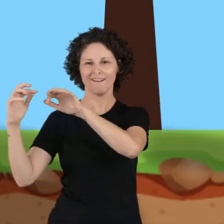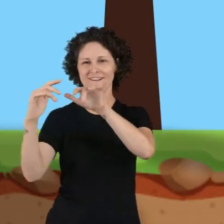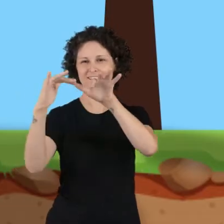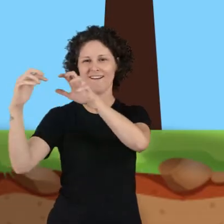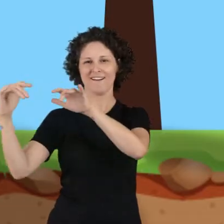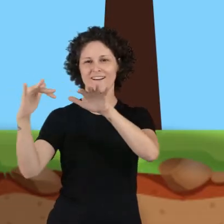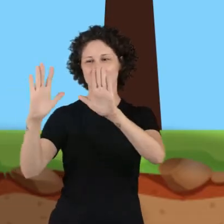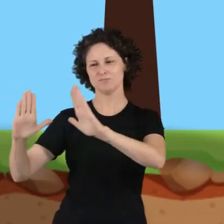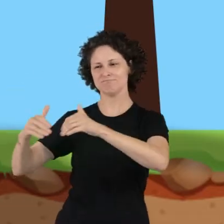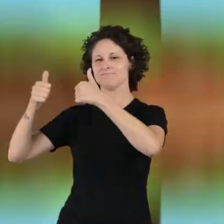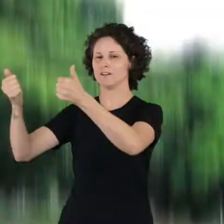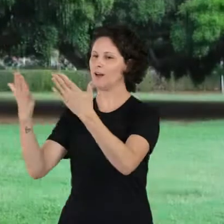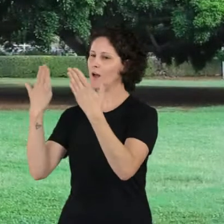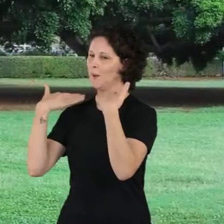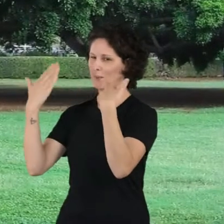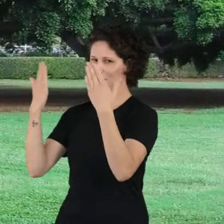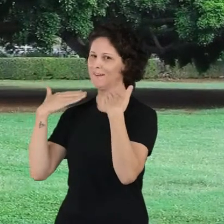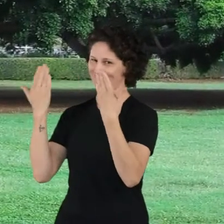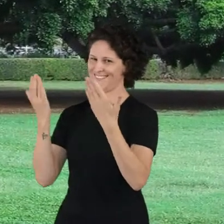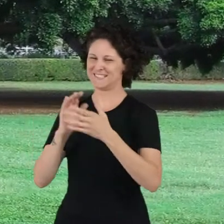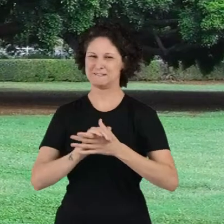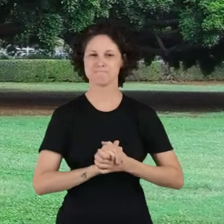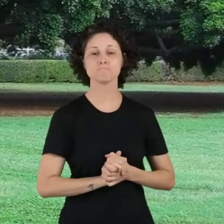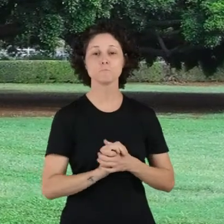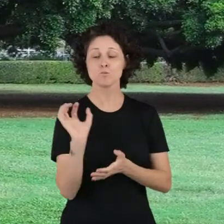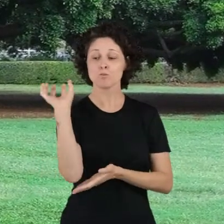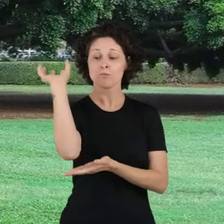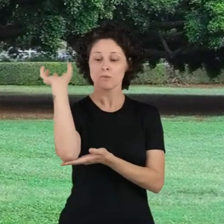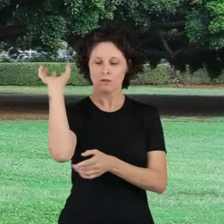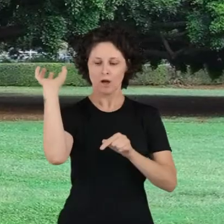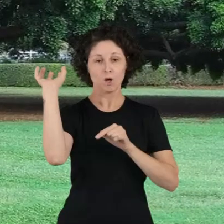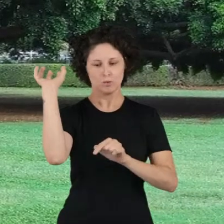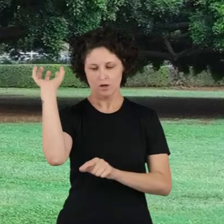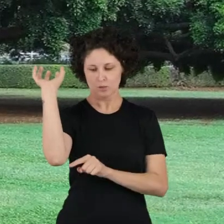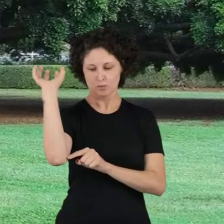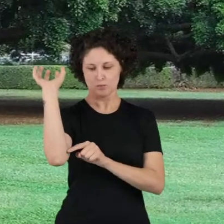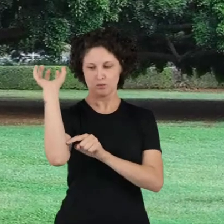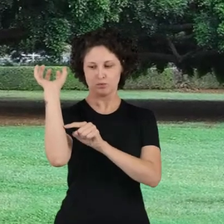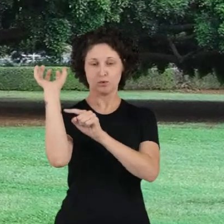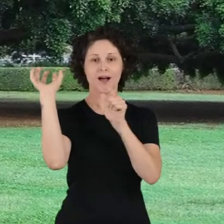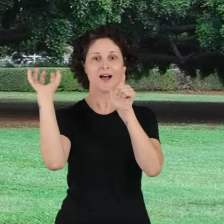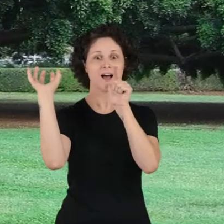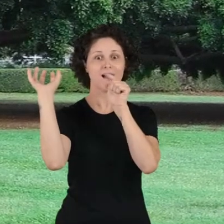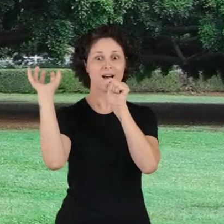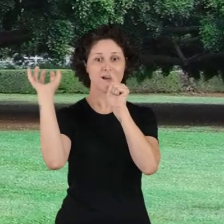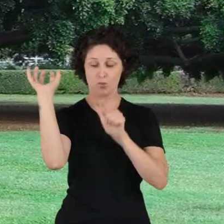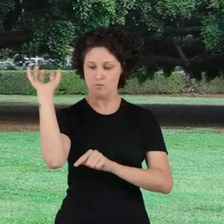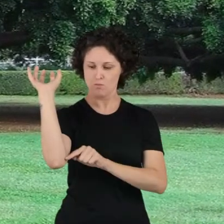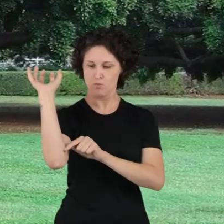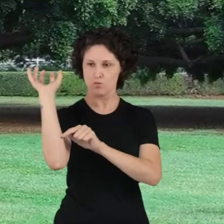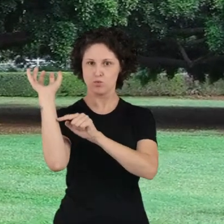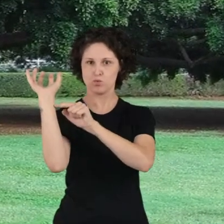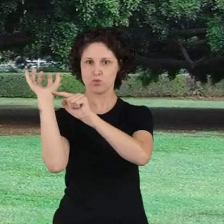mais úmido e o clima mais fresco. Uma árvore de grande porte libera, em média, 400 litros de água por dia durante a